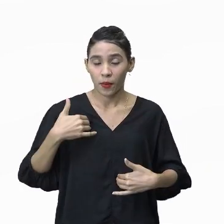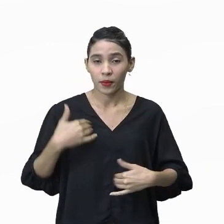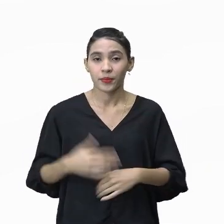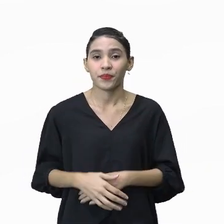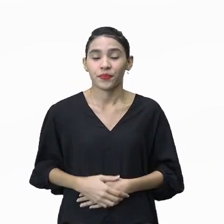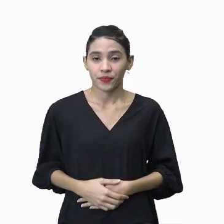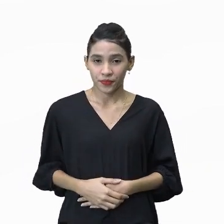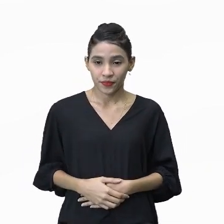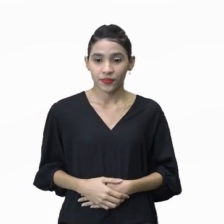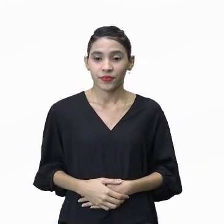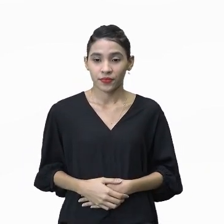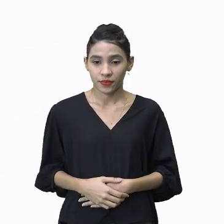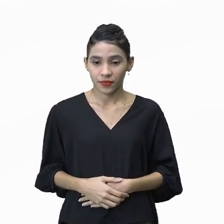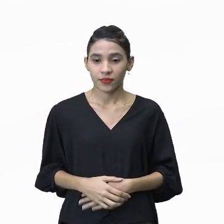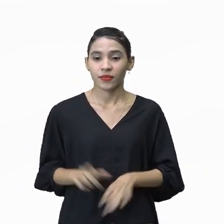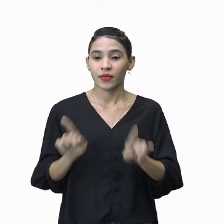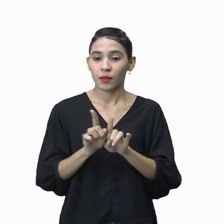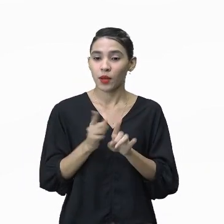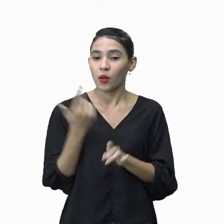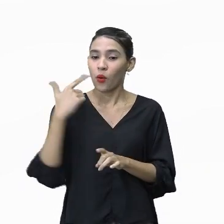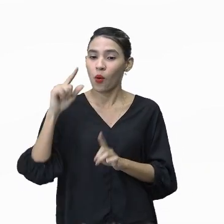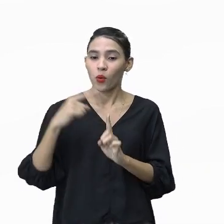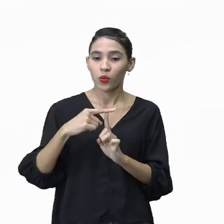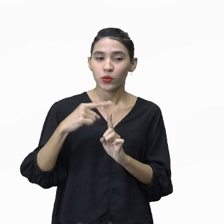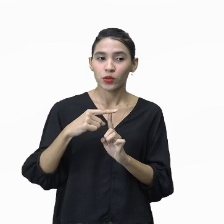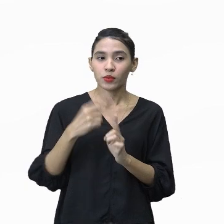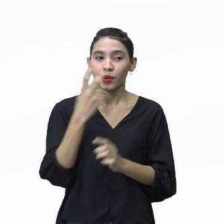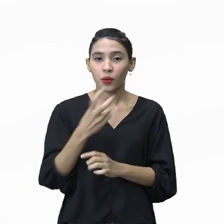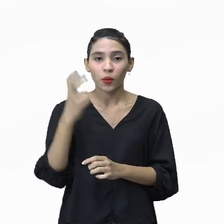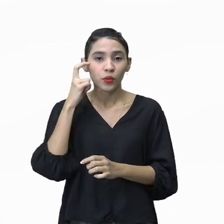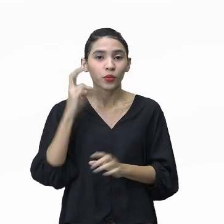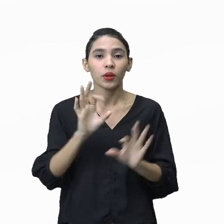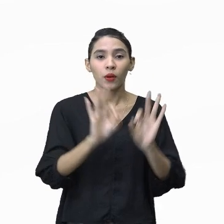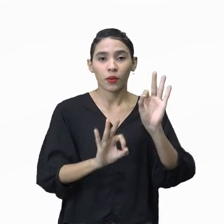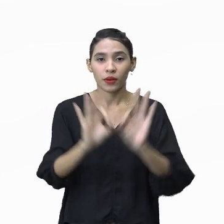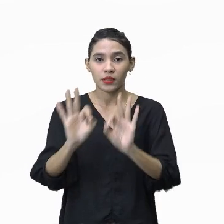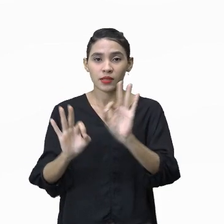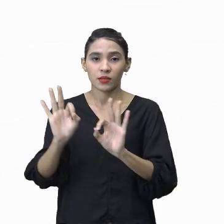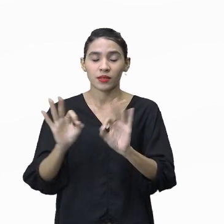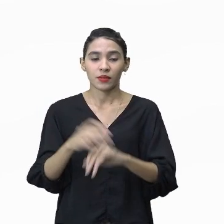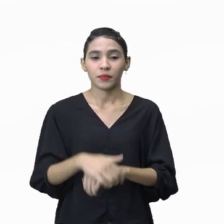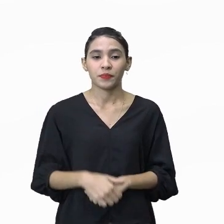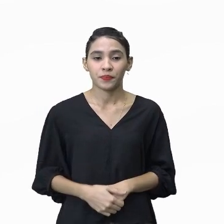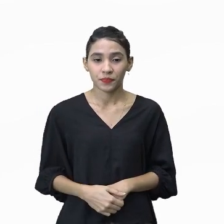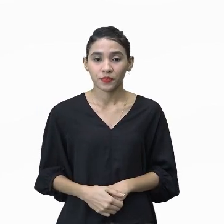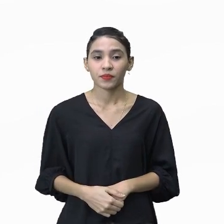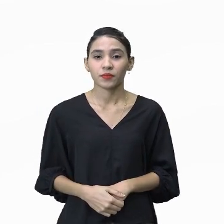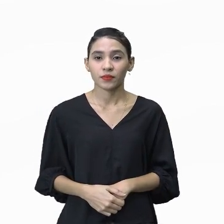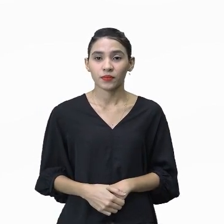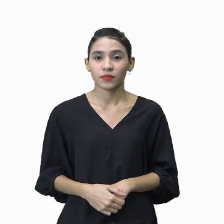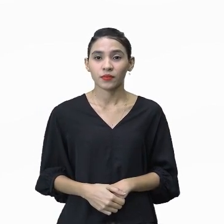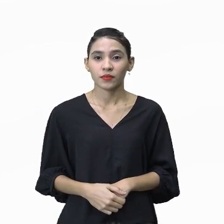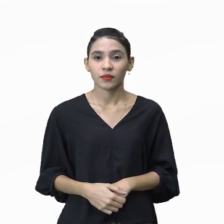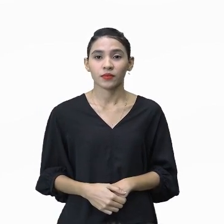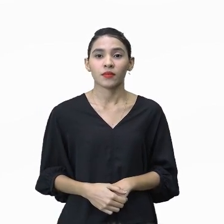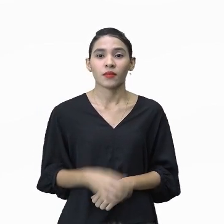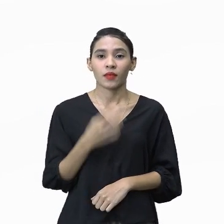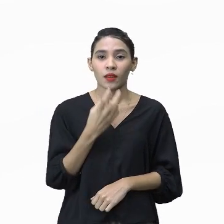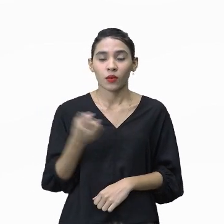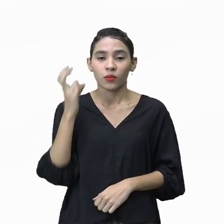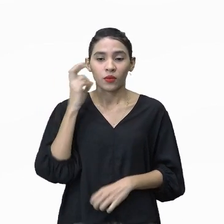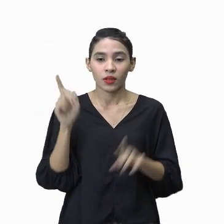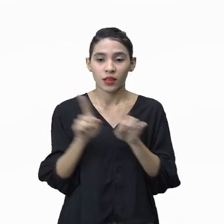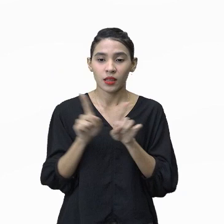A gente vai ter também um outro tipo, né? Que é a cultura organizacional. A cultura também se